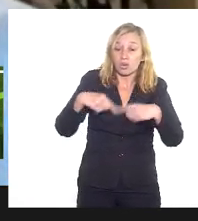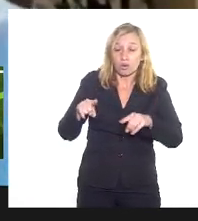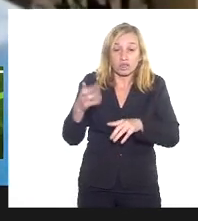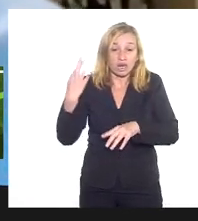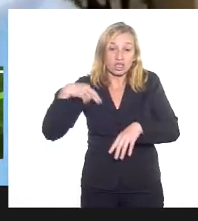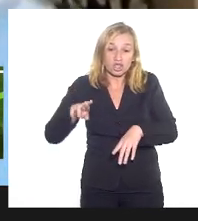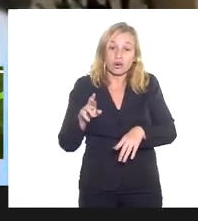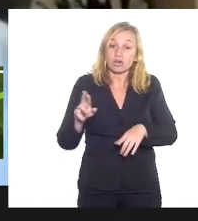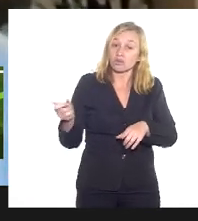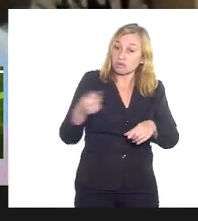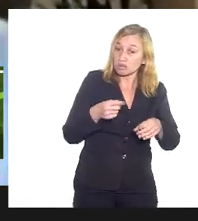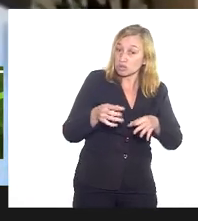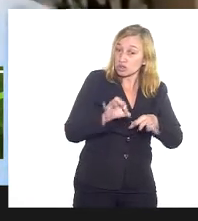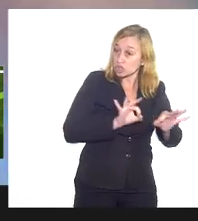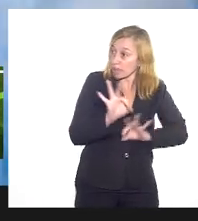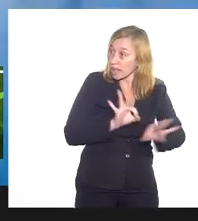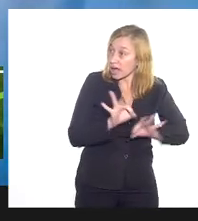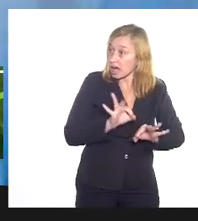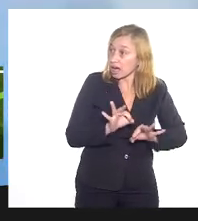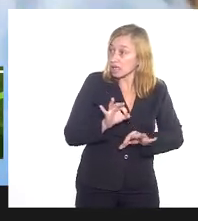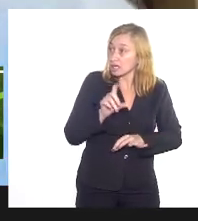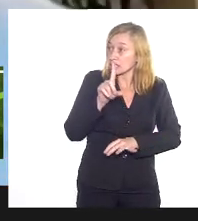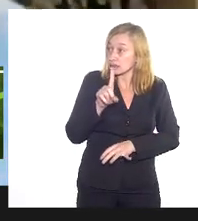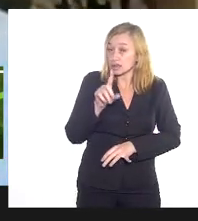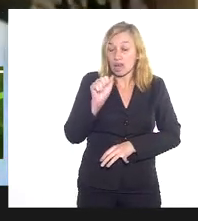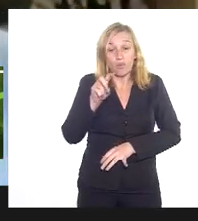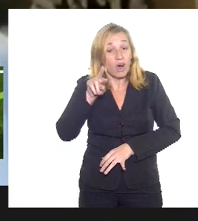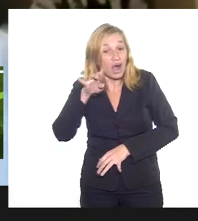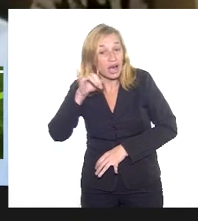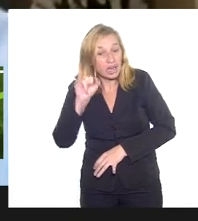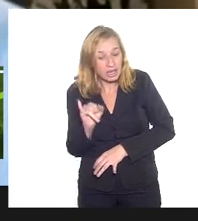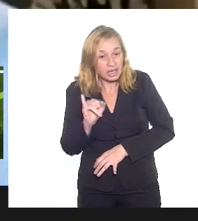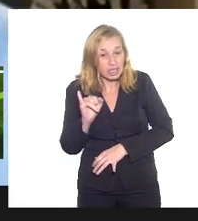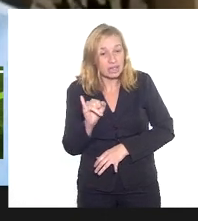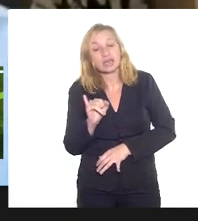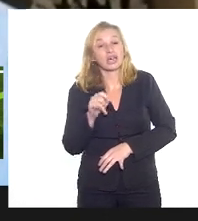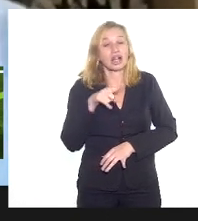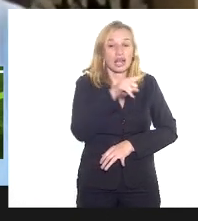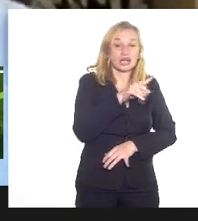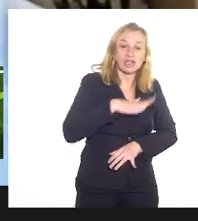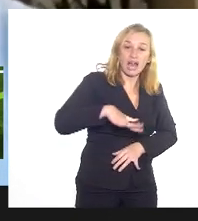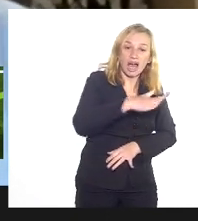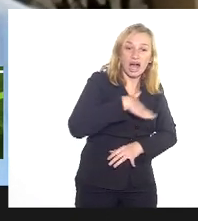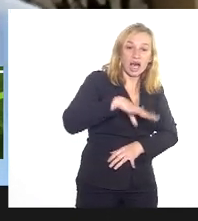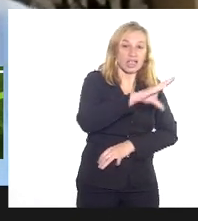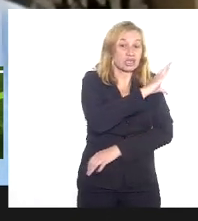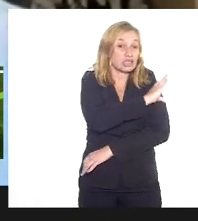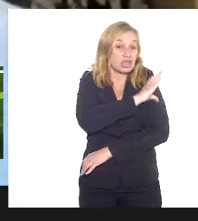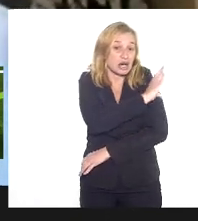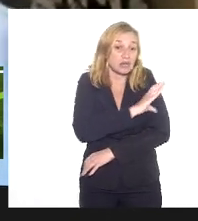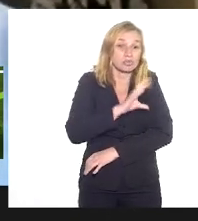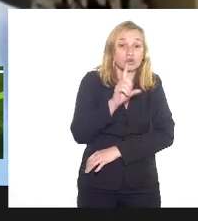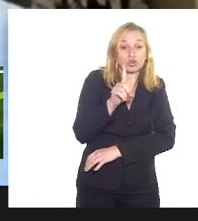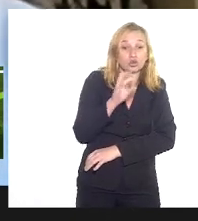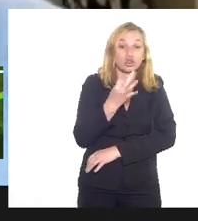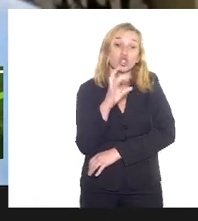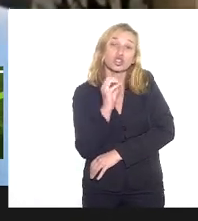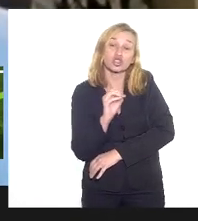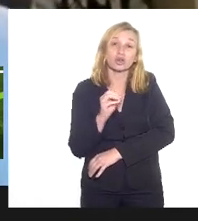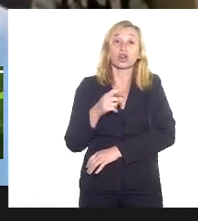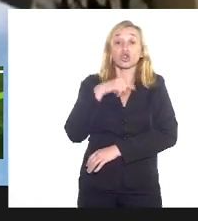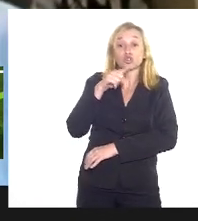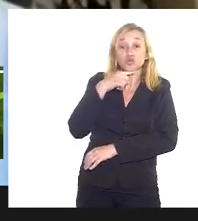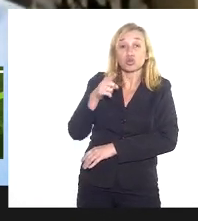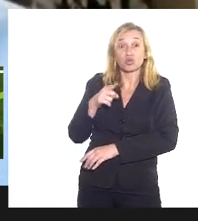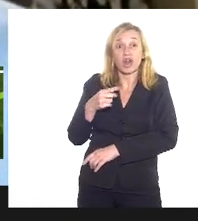Tauai, ele não funcionou. O Tauai era lá da região do Totinho, de Campos. Outra coisa também, eu fiquei em dúvida, é seguinte, a